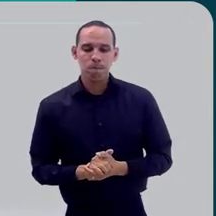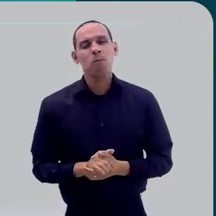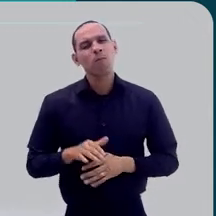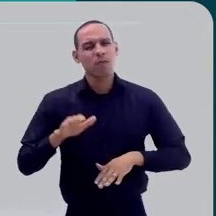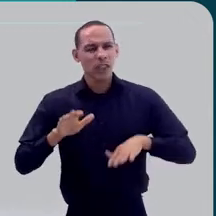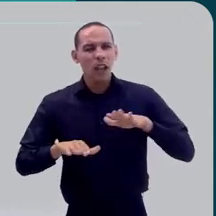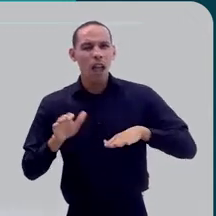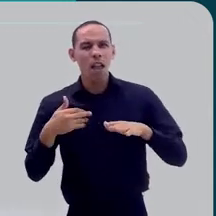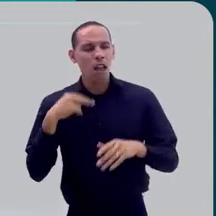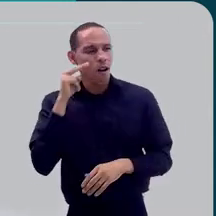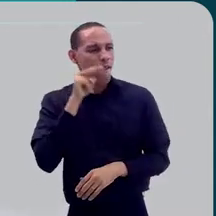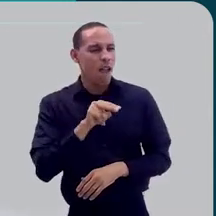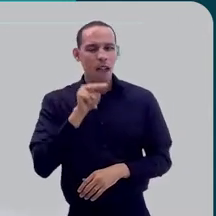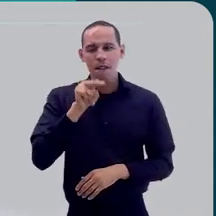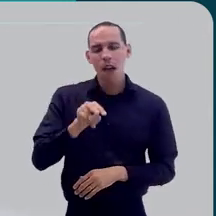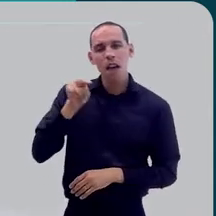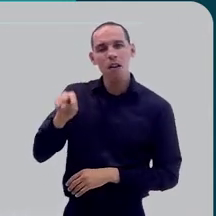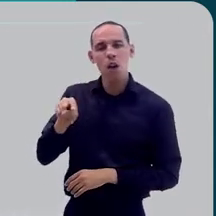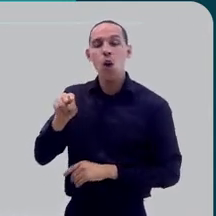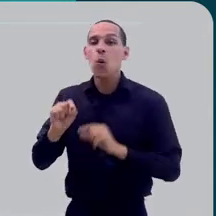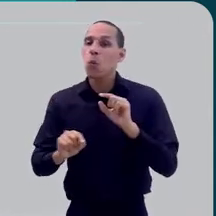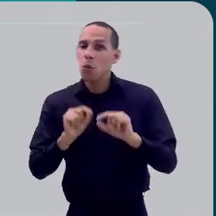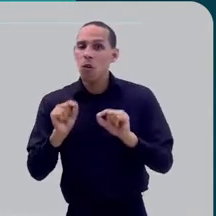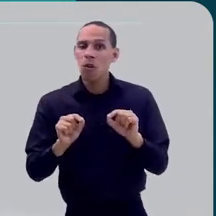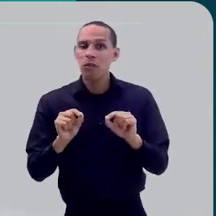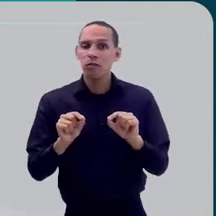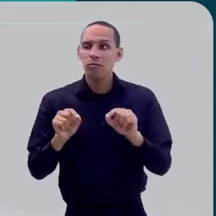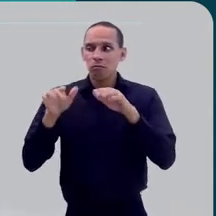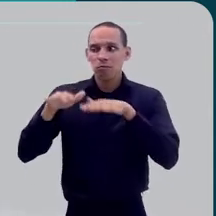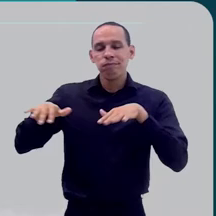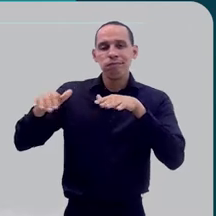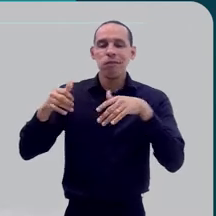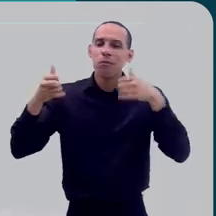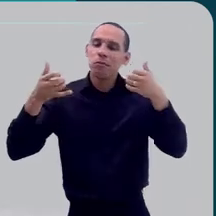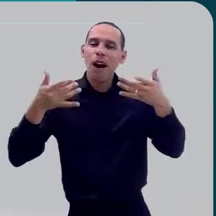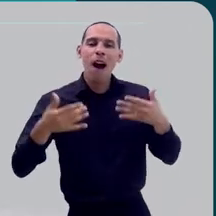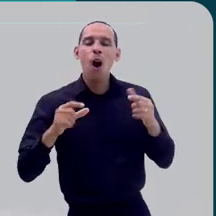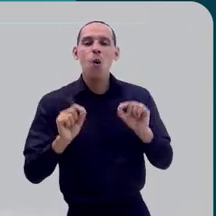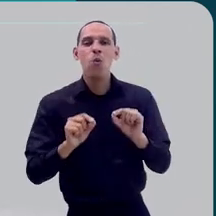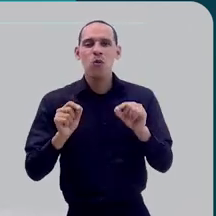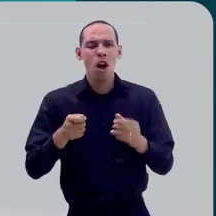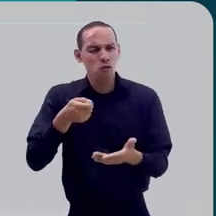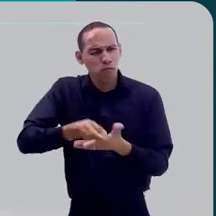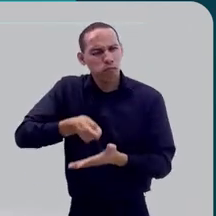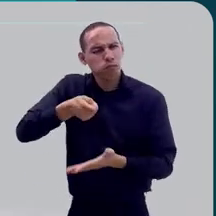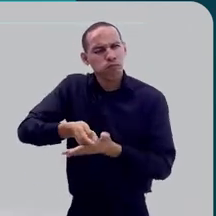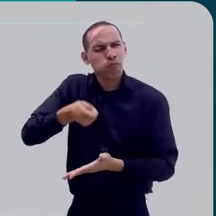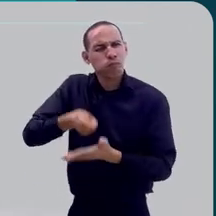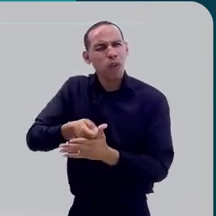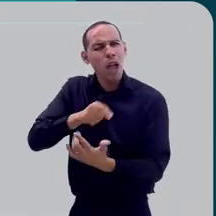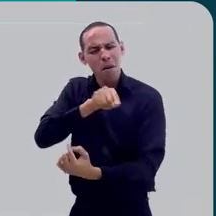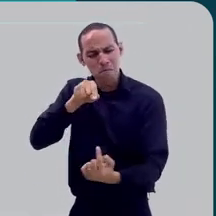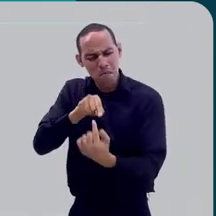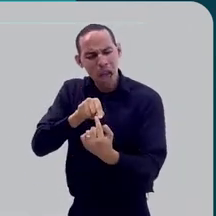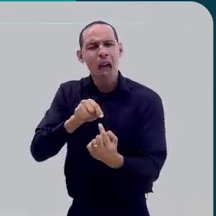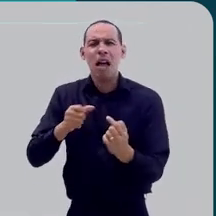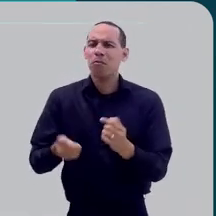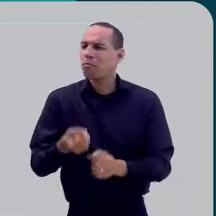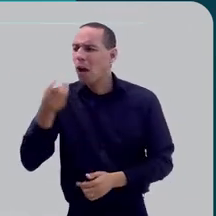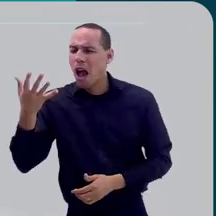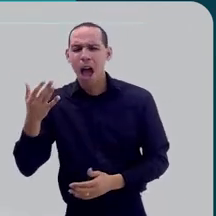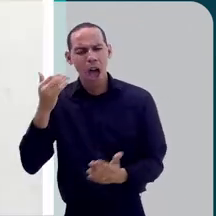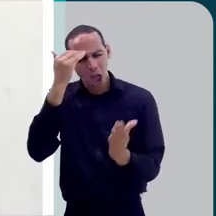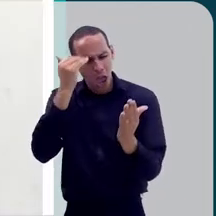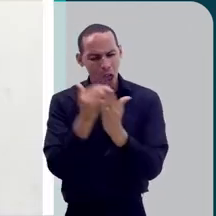assim, volta e meia eu tenho visto alguma coisa falando justamente de que essa exigência, por meta, por